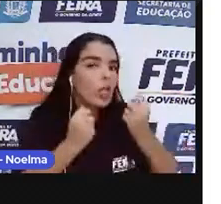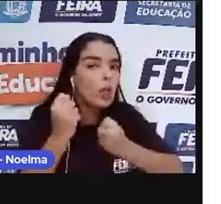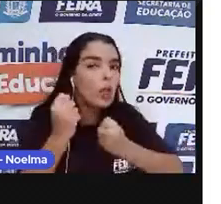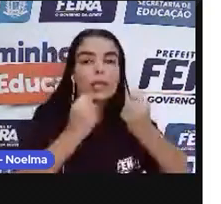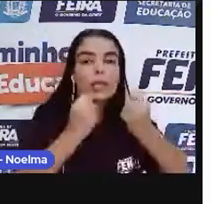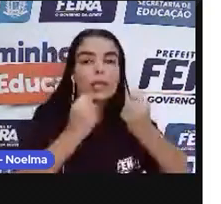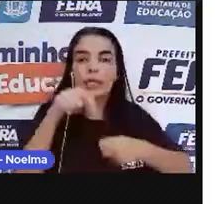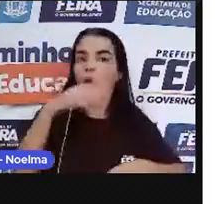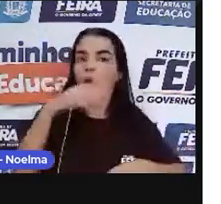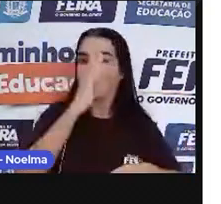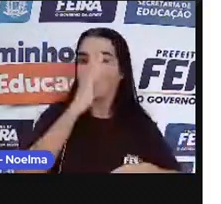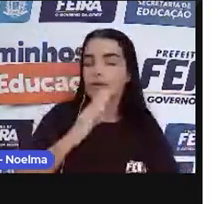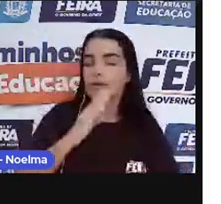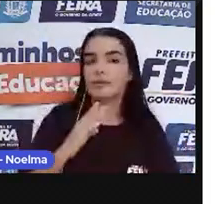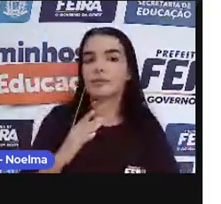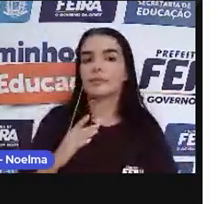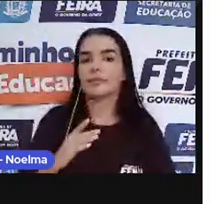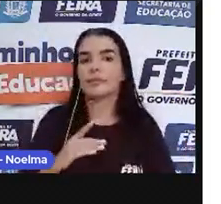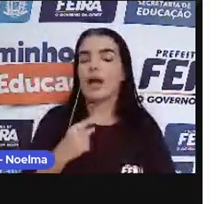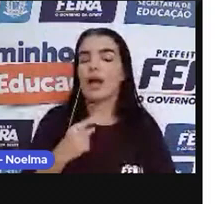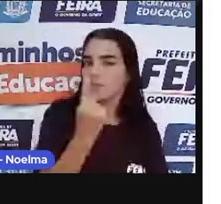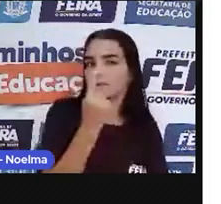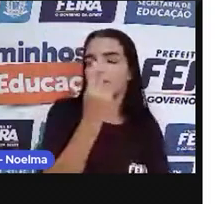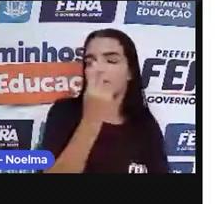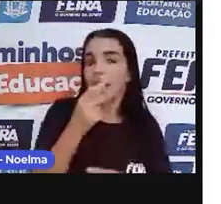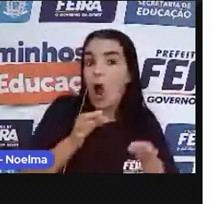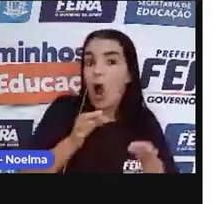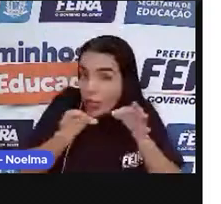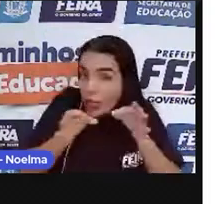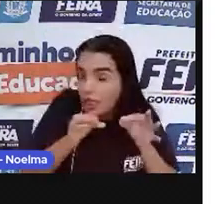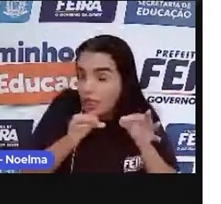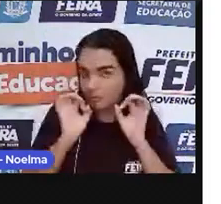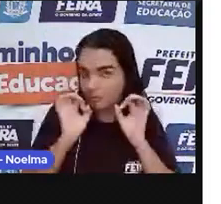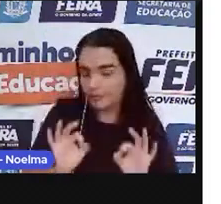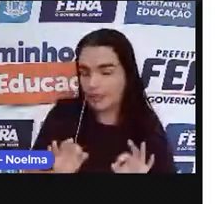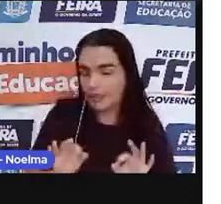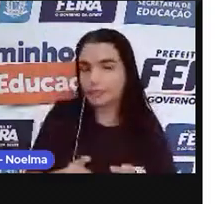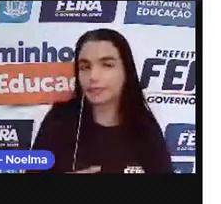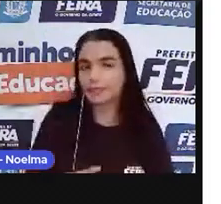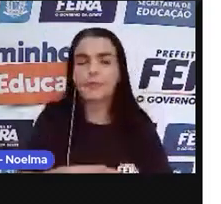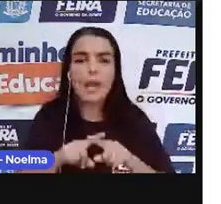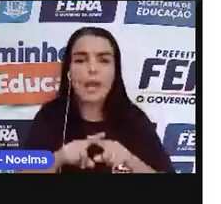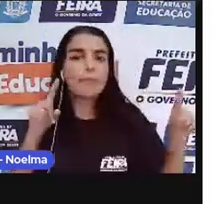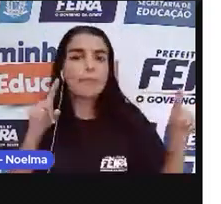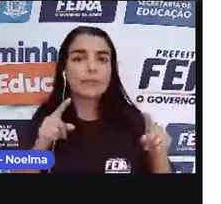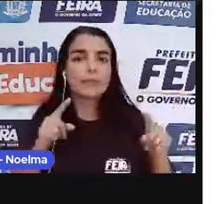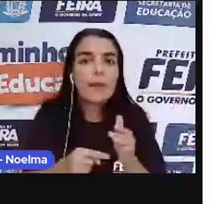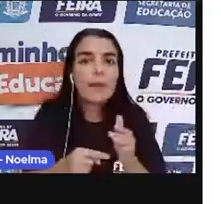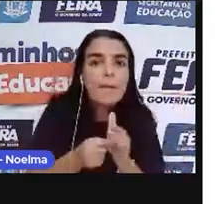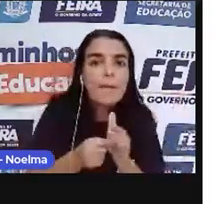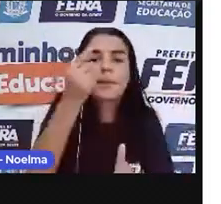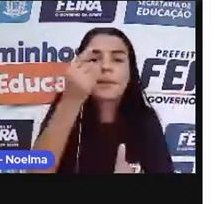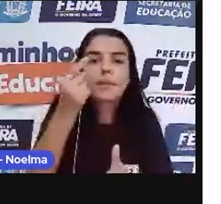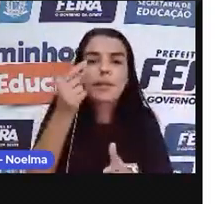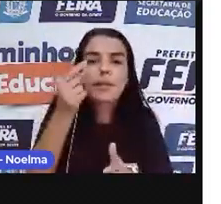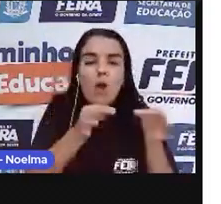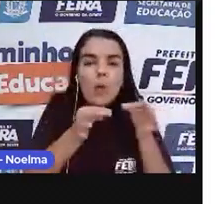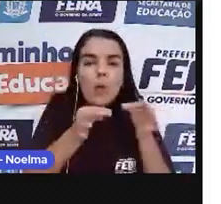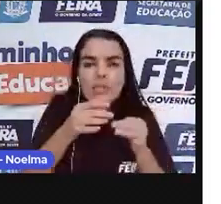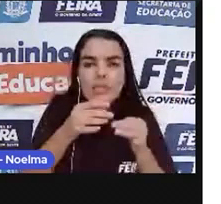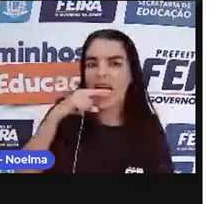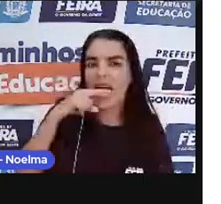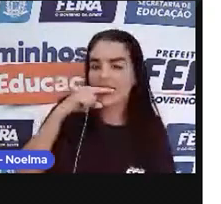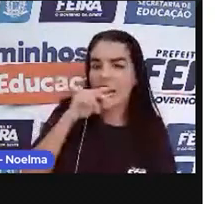no Brasil, ela foi aí a primeira, certo? A partir da fundação do primeiro engenho de cana-de-açúcar pelo senhor